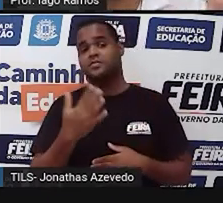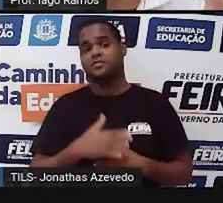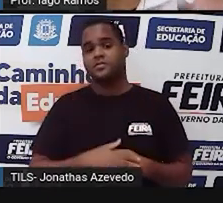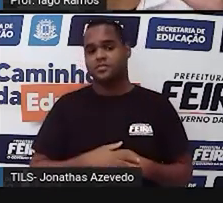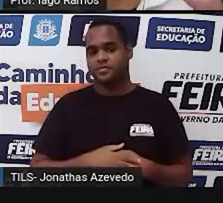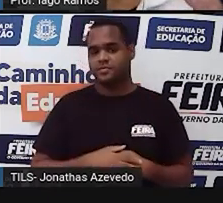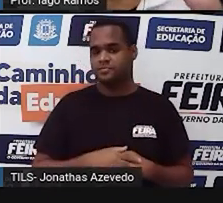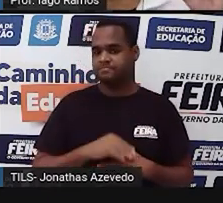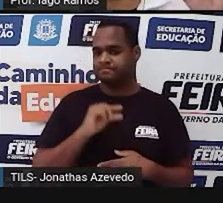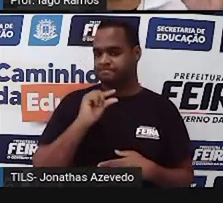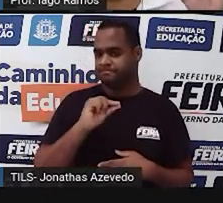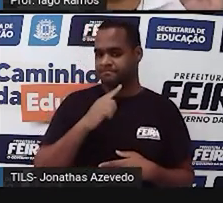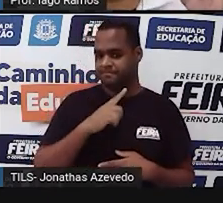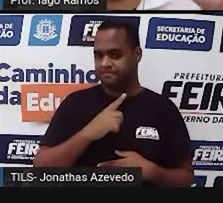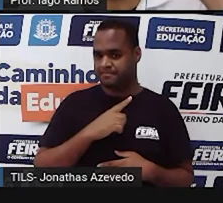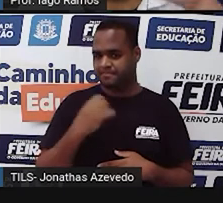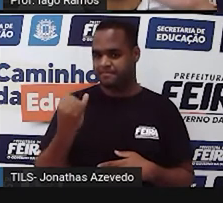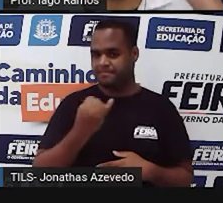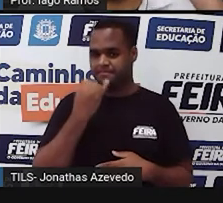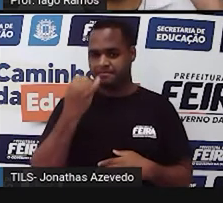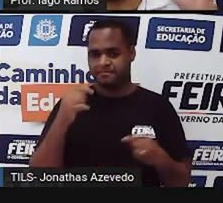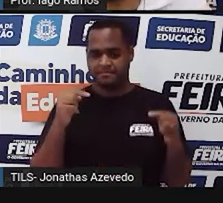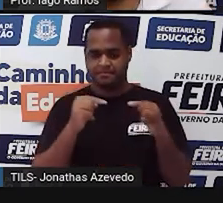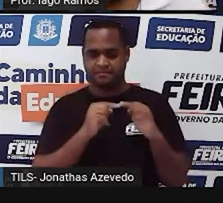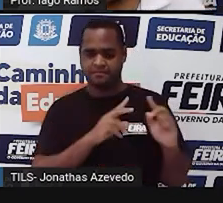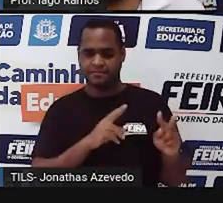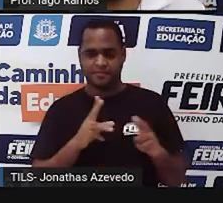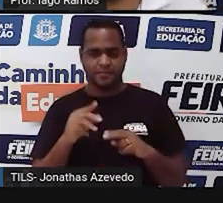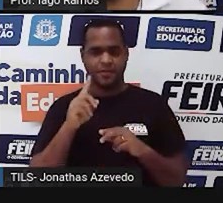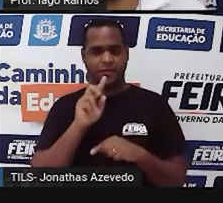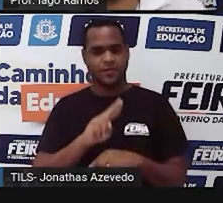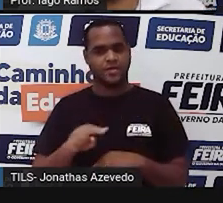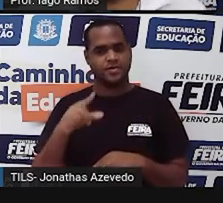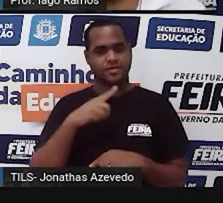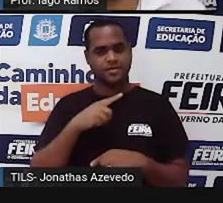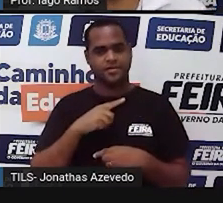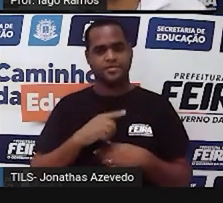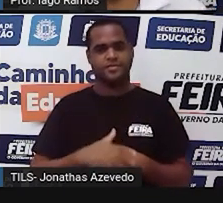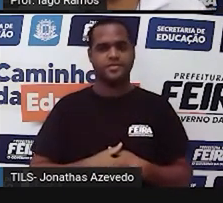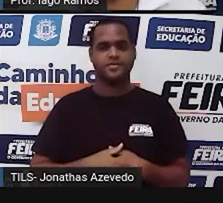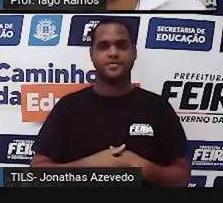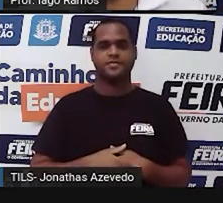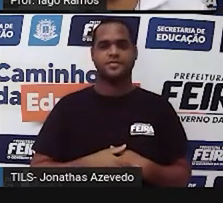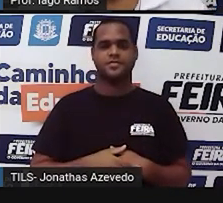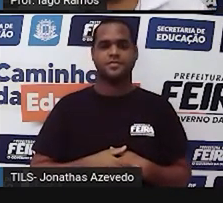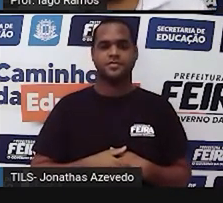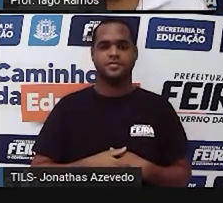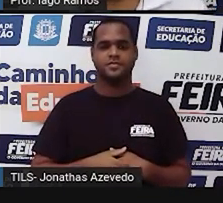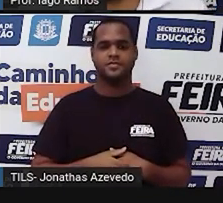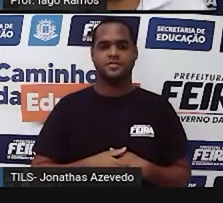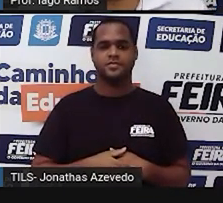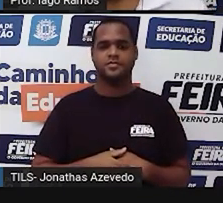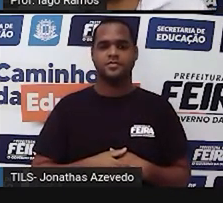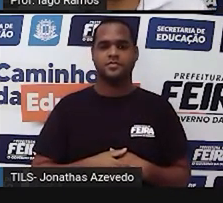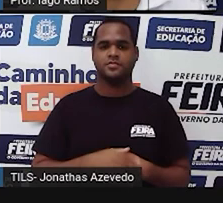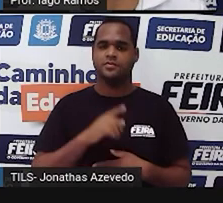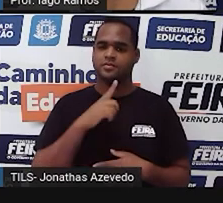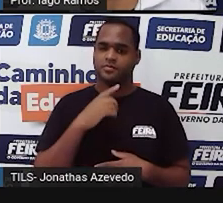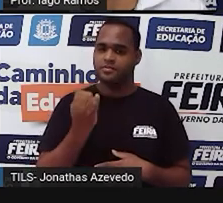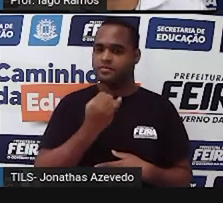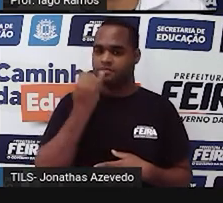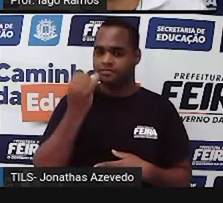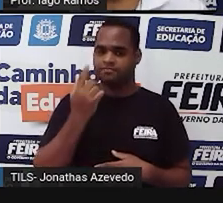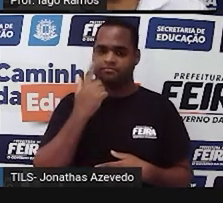pouquinho aí dessa coisa de igualdade usando a balança. Vamos aqui. Primeiro, uma perguntinha de